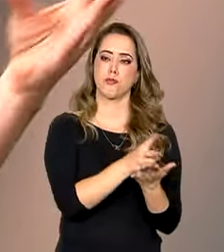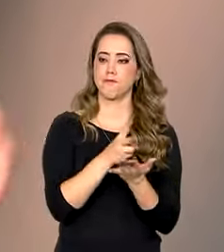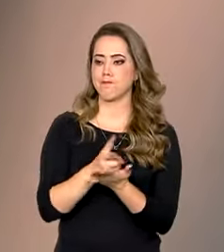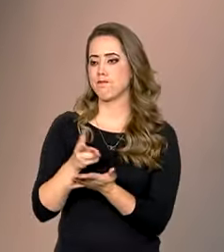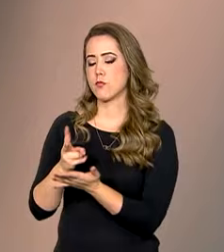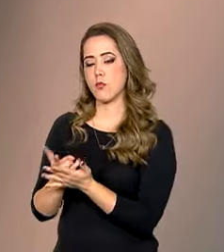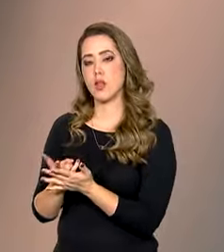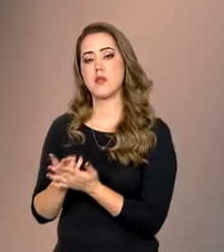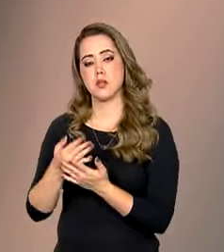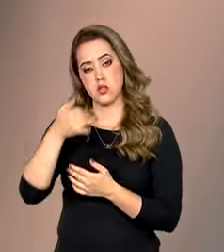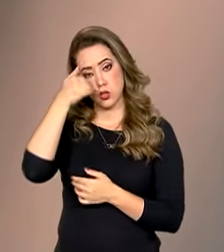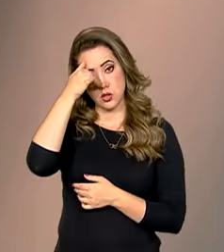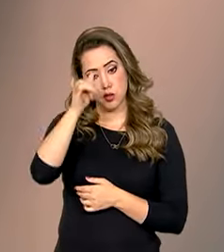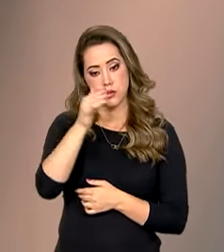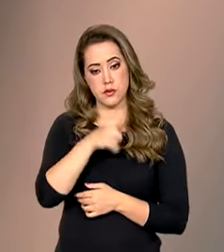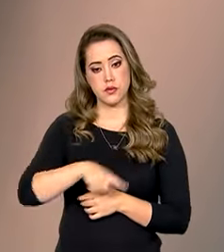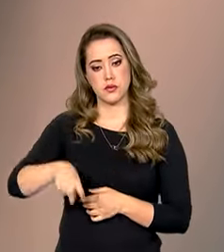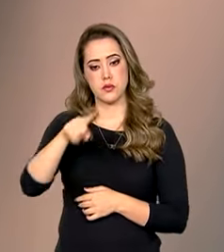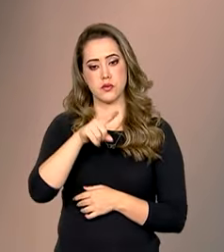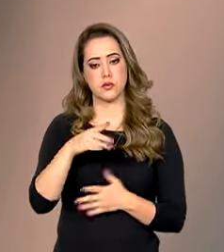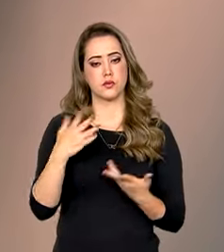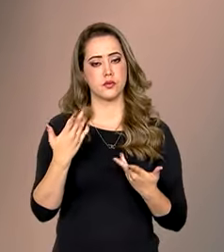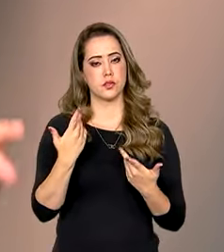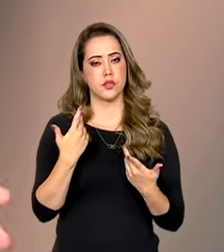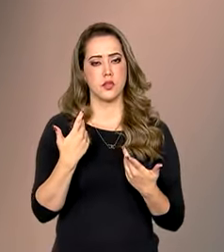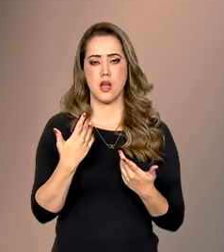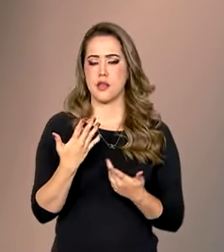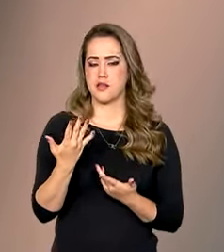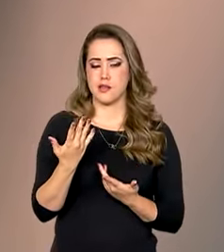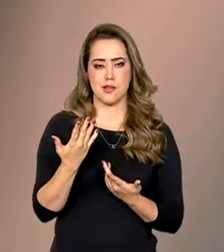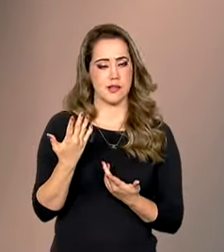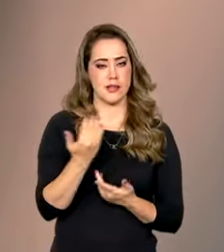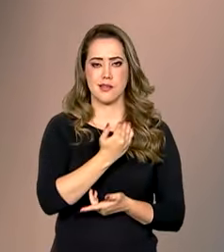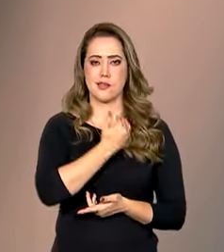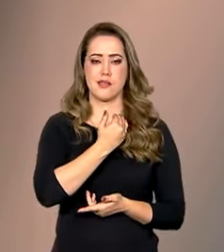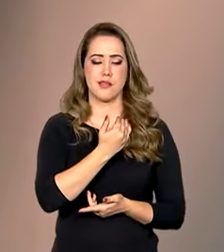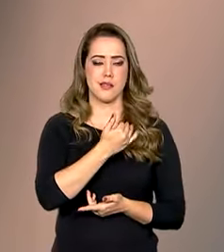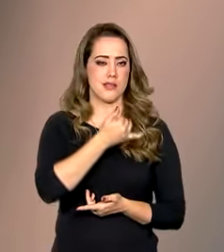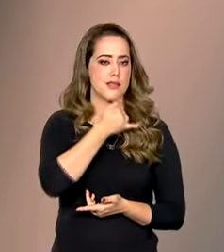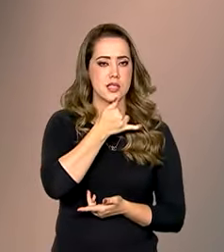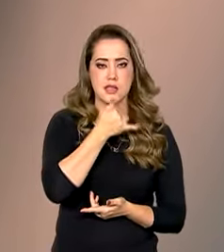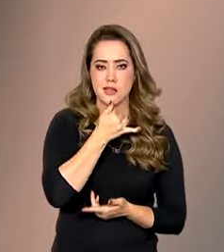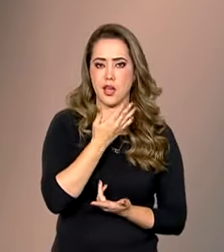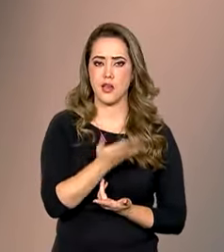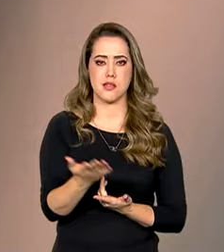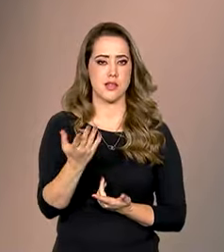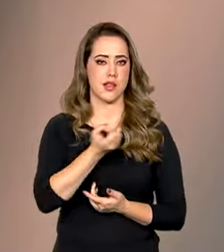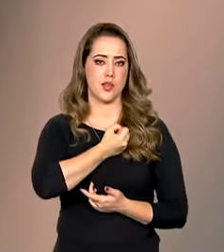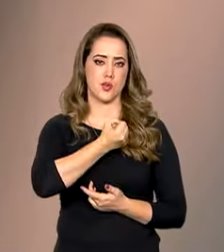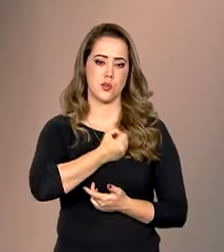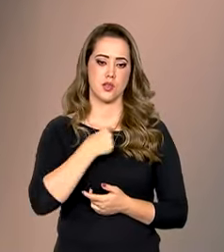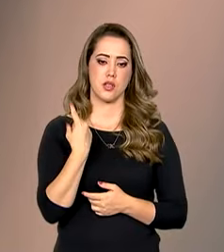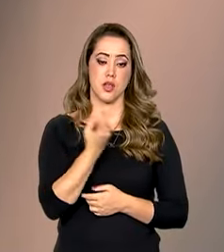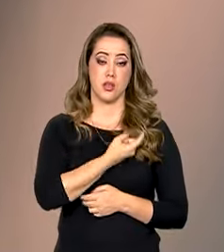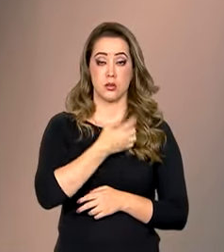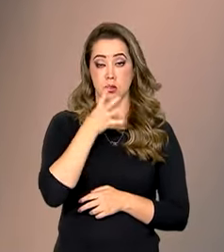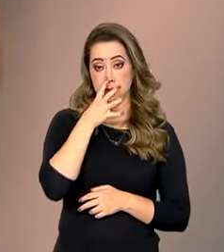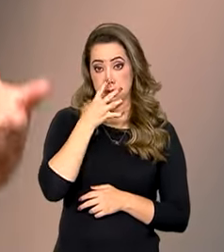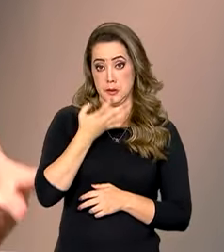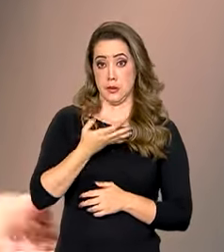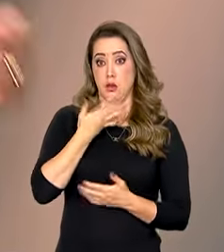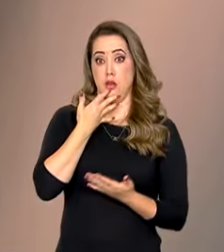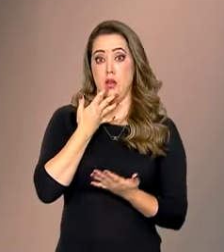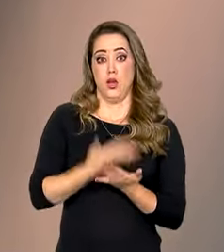enfrentar essa grande atrocidade, esses dados que são dados que nós consideramos